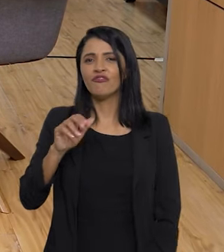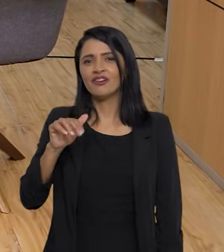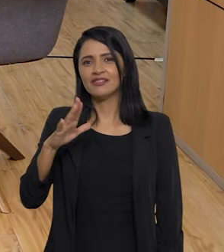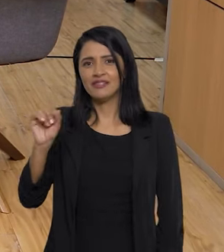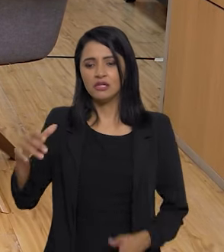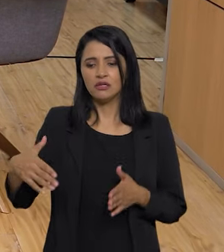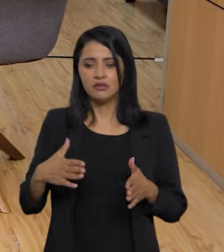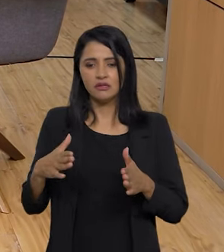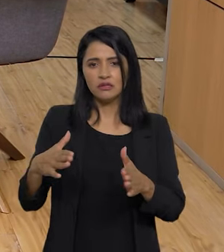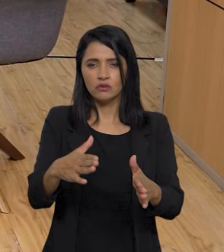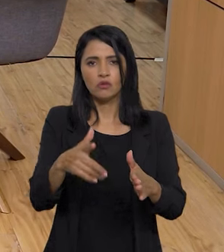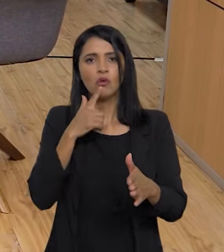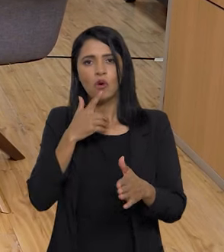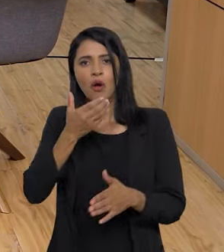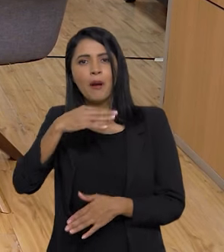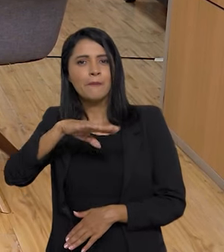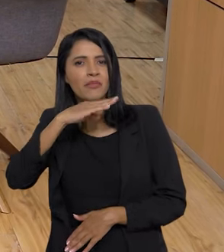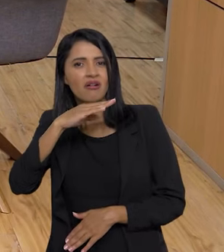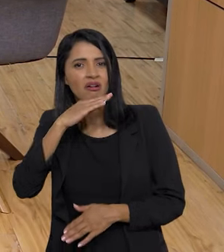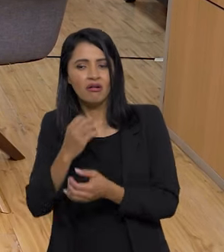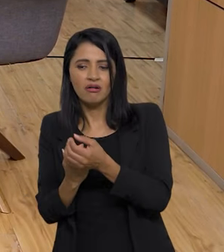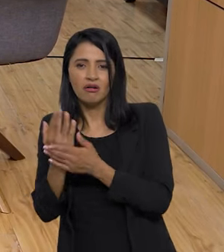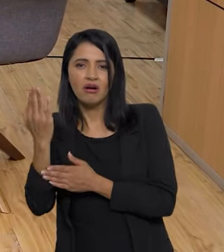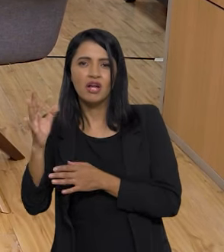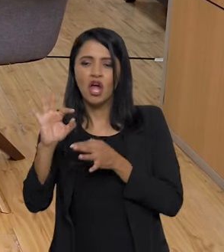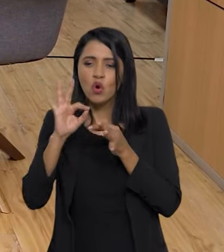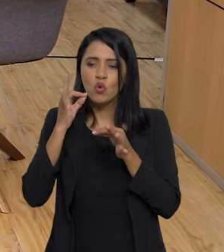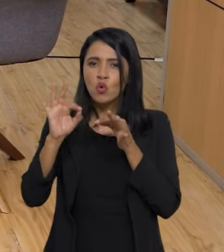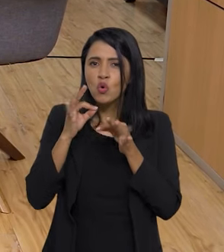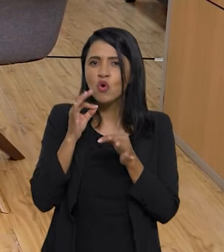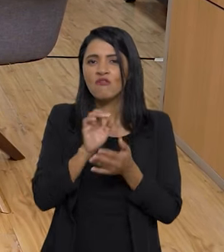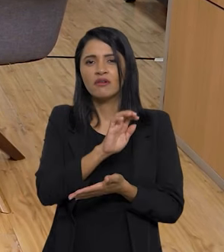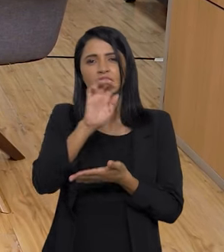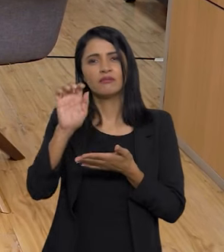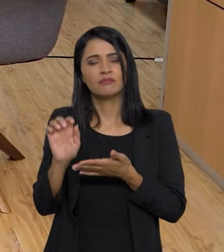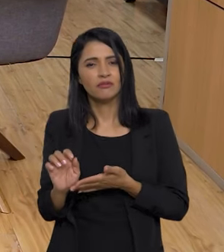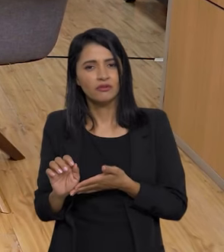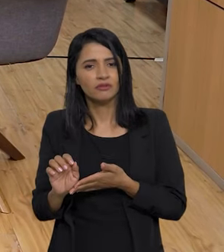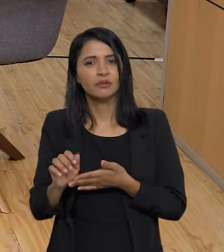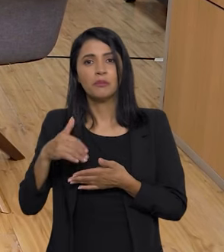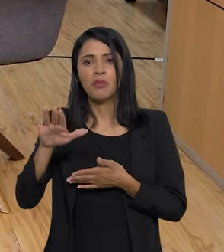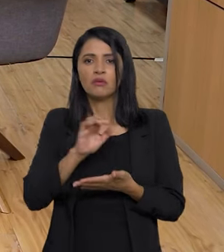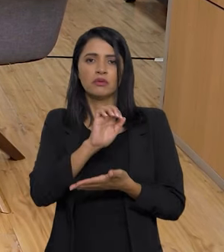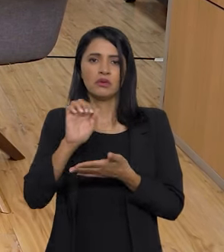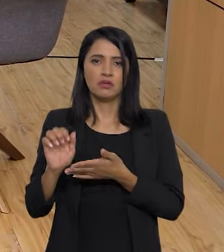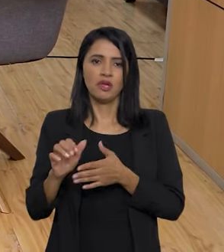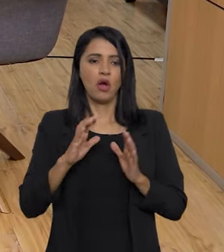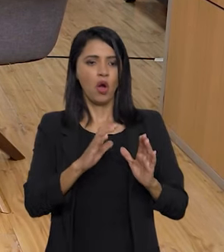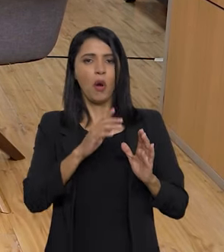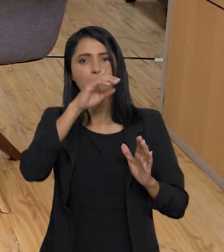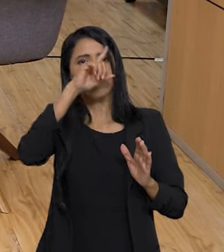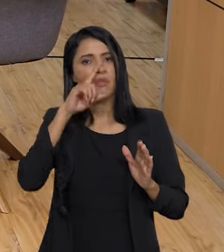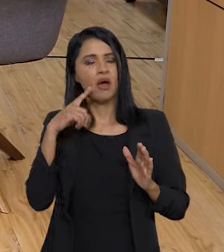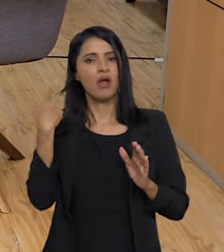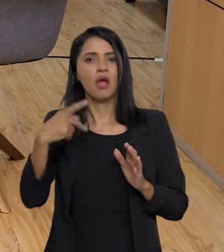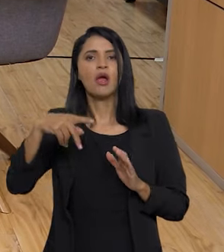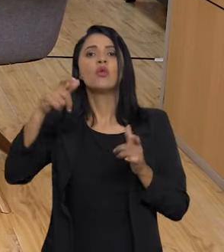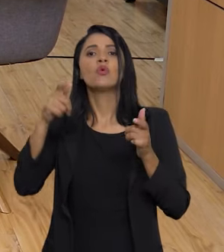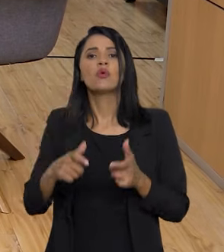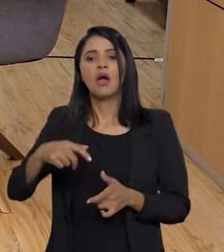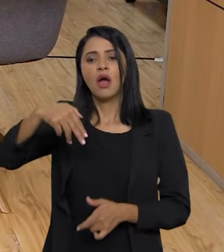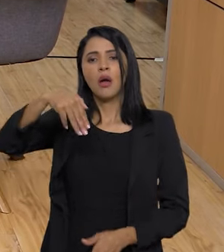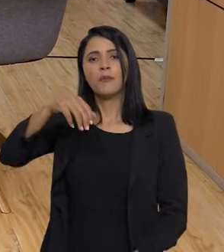O perímetro irrigado de São Francisco produz manga, produz uva, exporta. O maior exportador de melão no Brasil está em